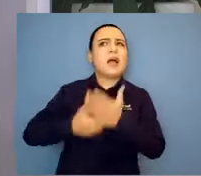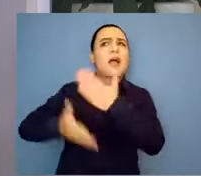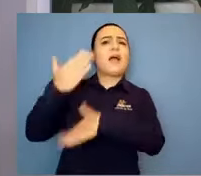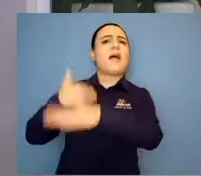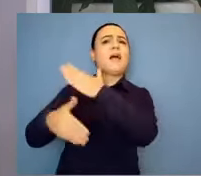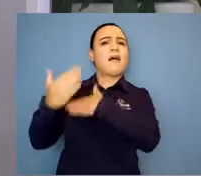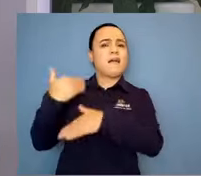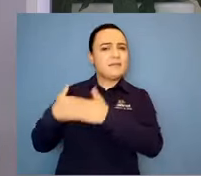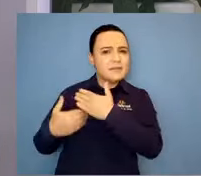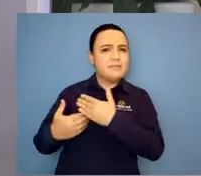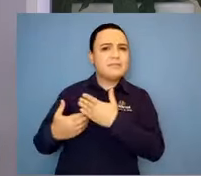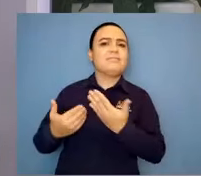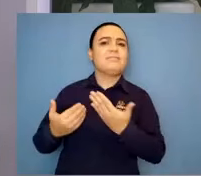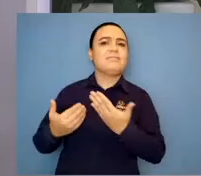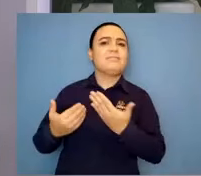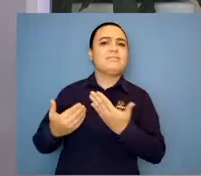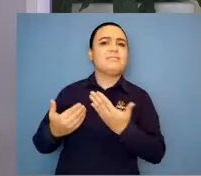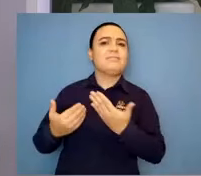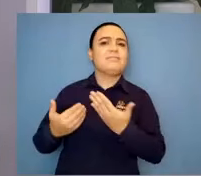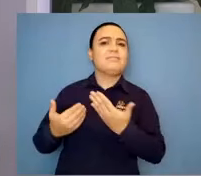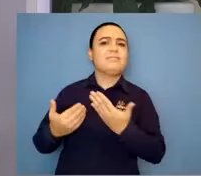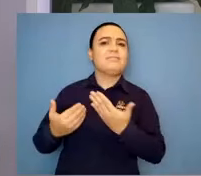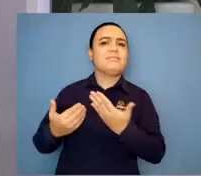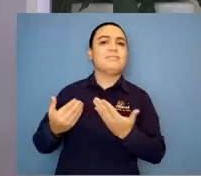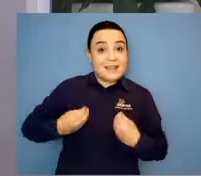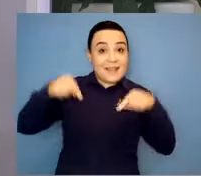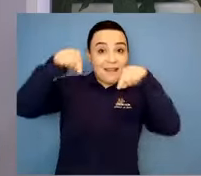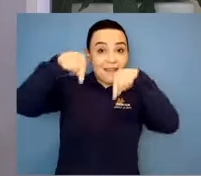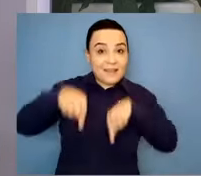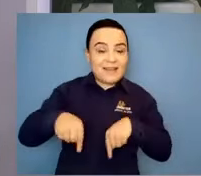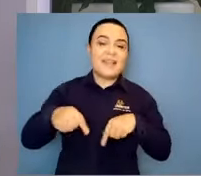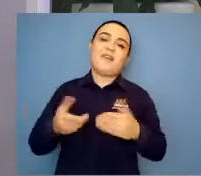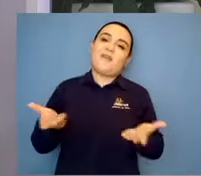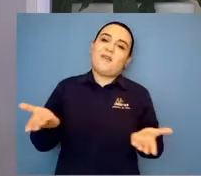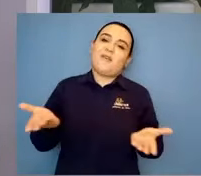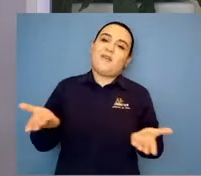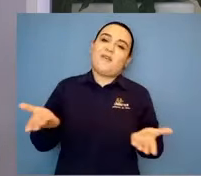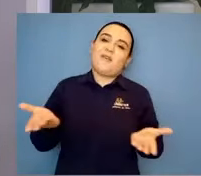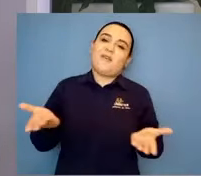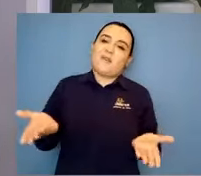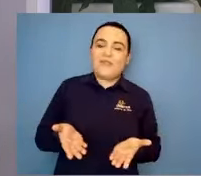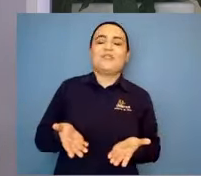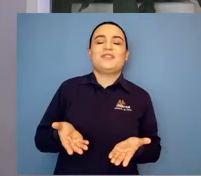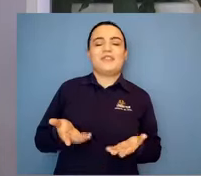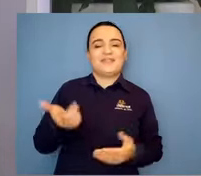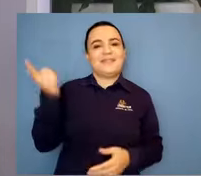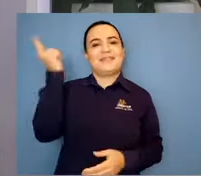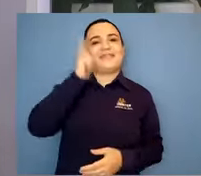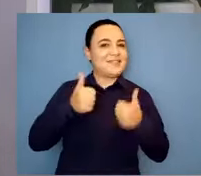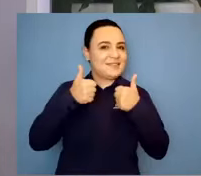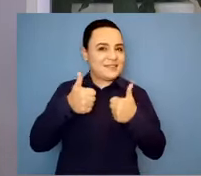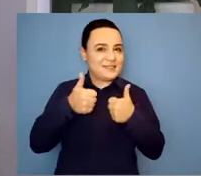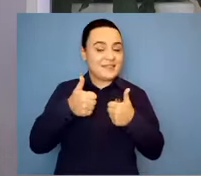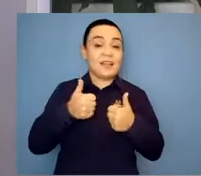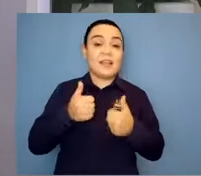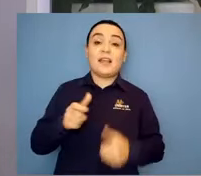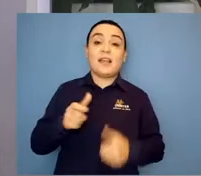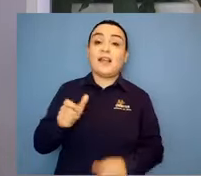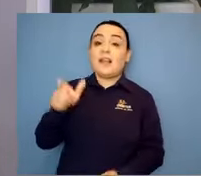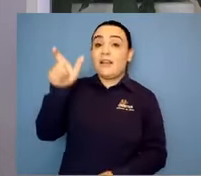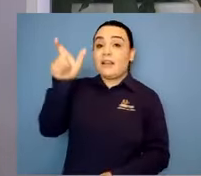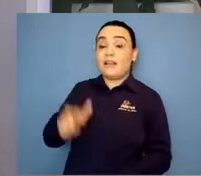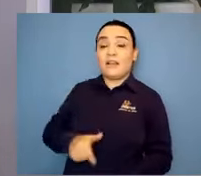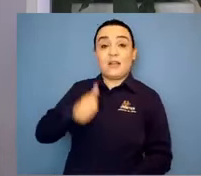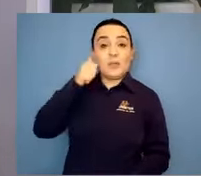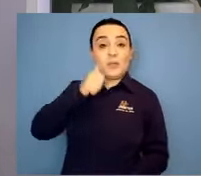foi possível. Ela está aqui conosco, é uma mulher notável, como eu disse no título do